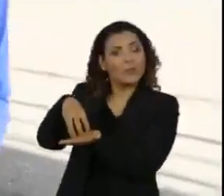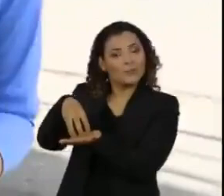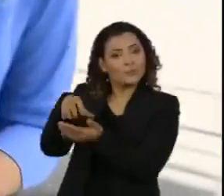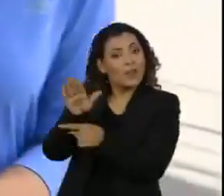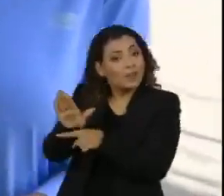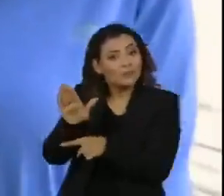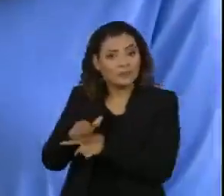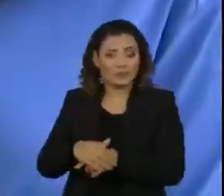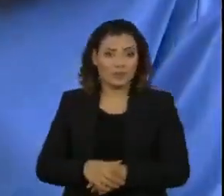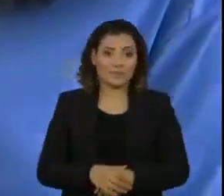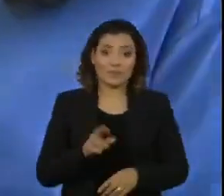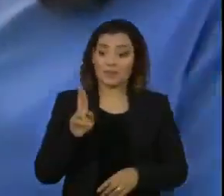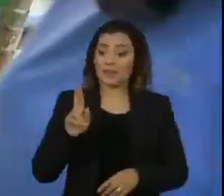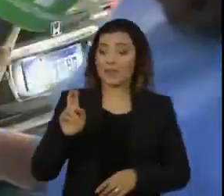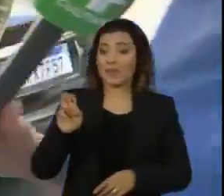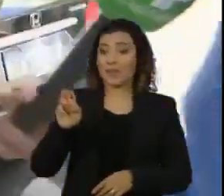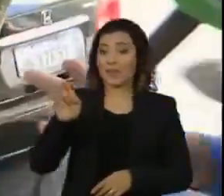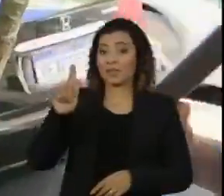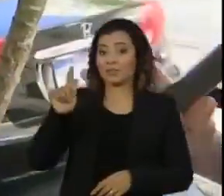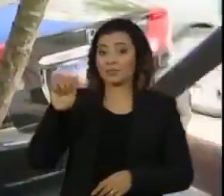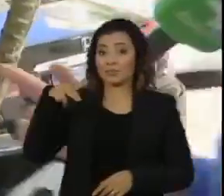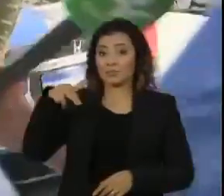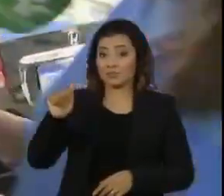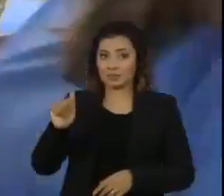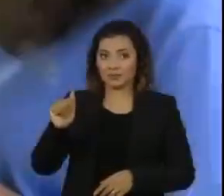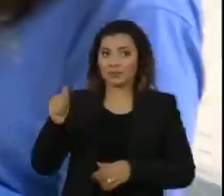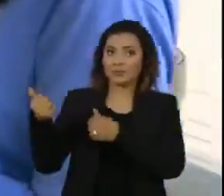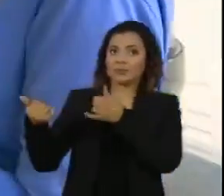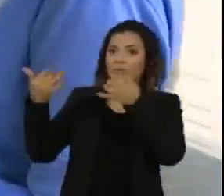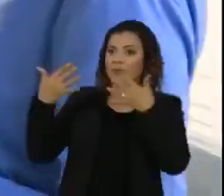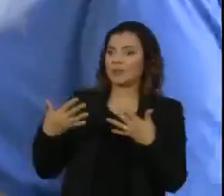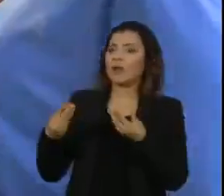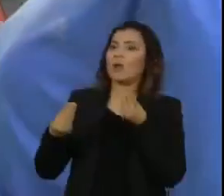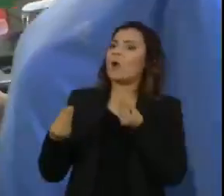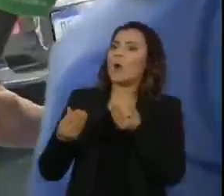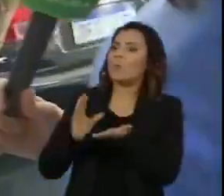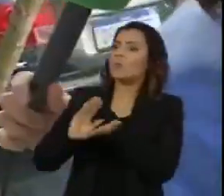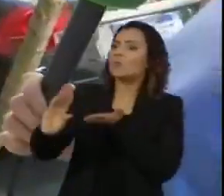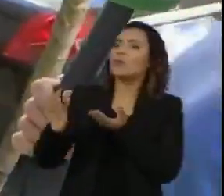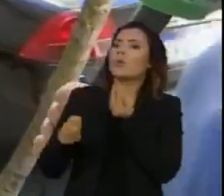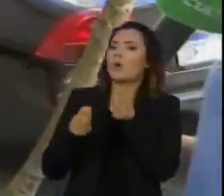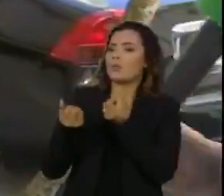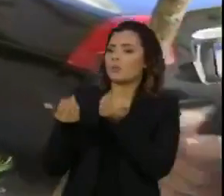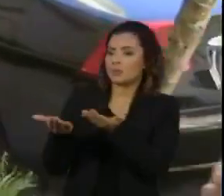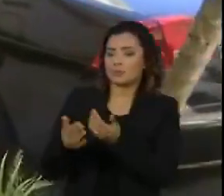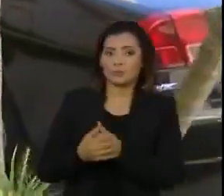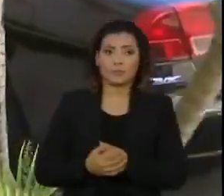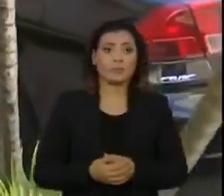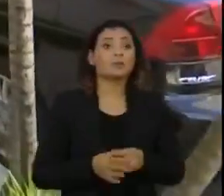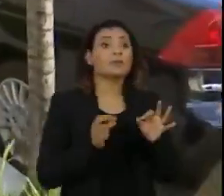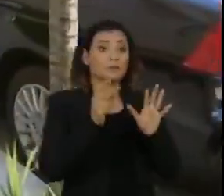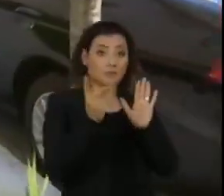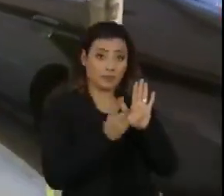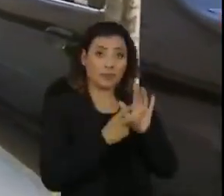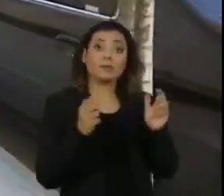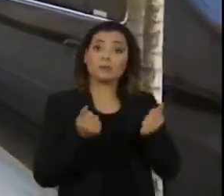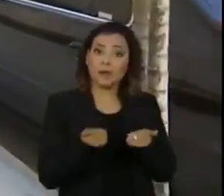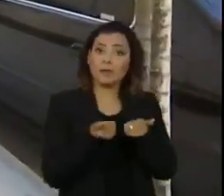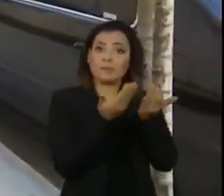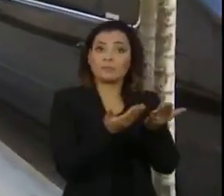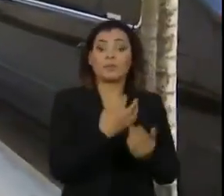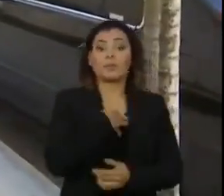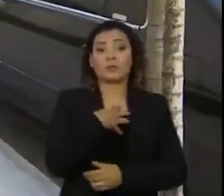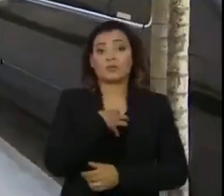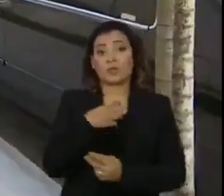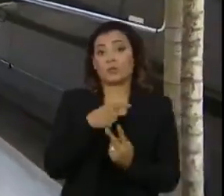caridade. A Regina vai explicar para a gente como é que isso é feito legalmente. Legalmente, isso pode ser feito de duas